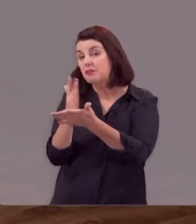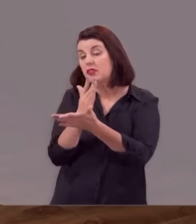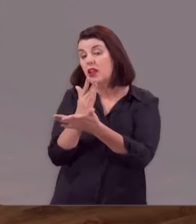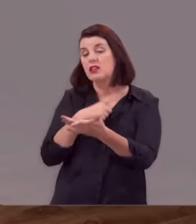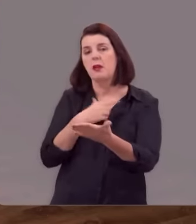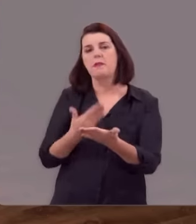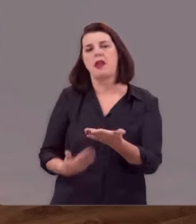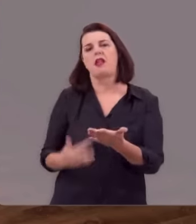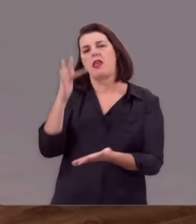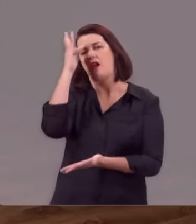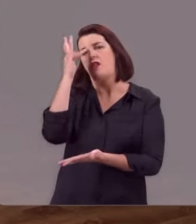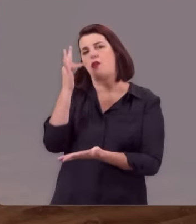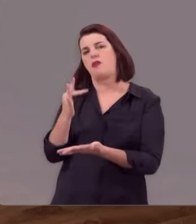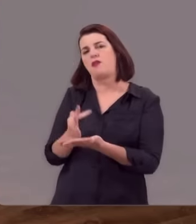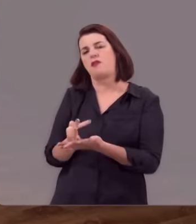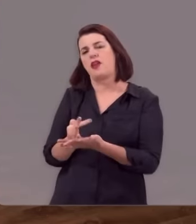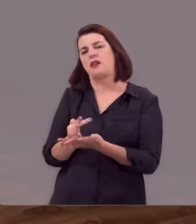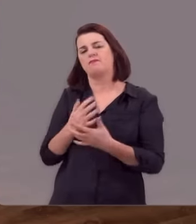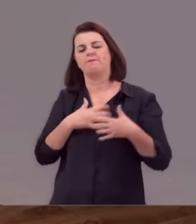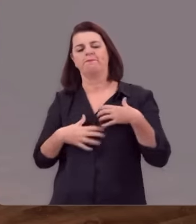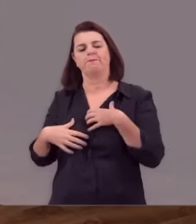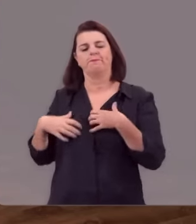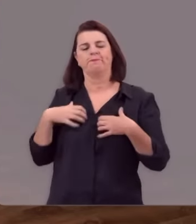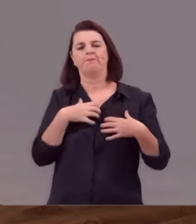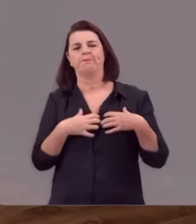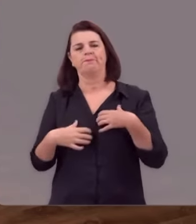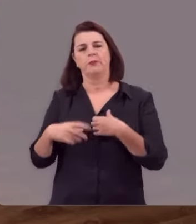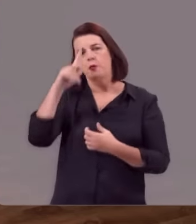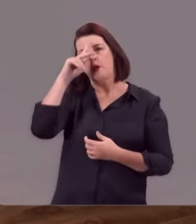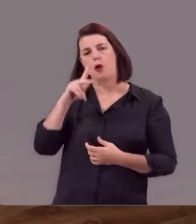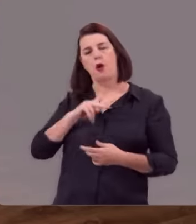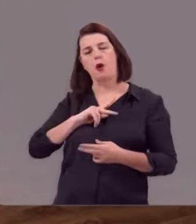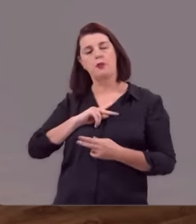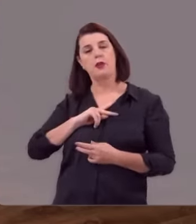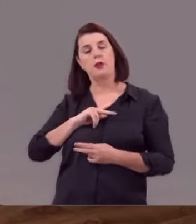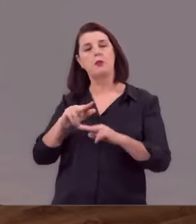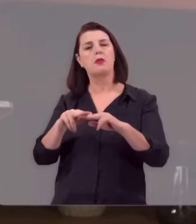naufragaram na fé e atormentaram a si mesmos com grandes flagelos.